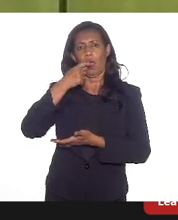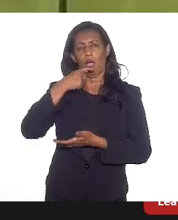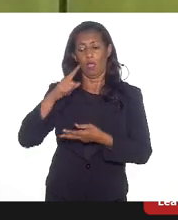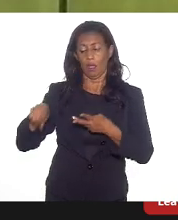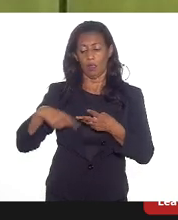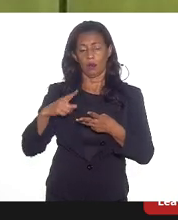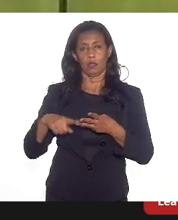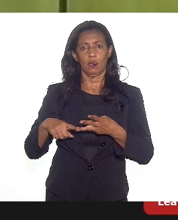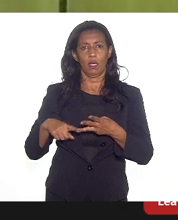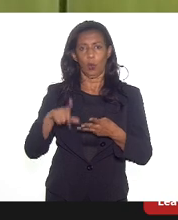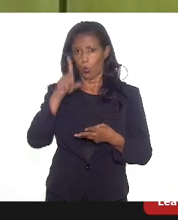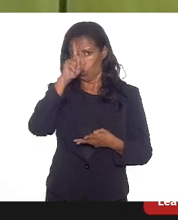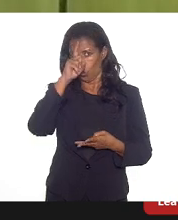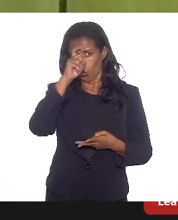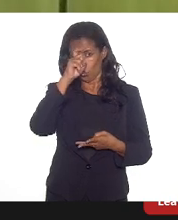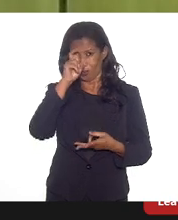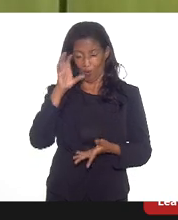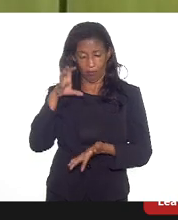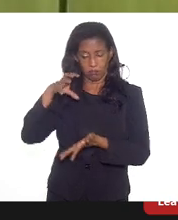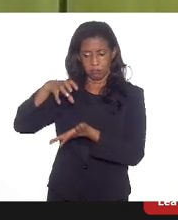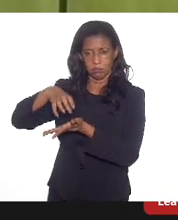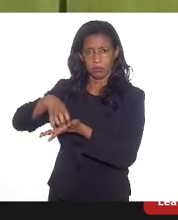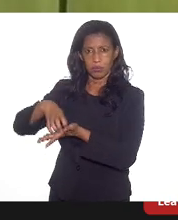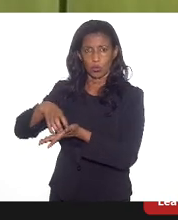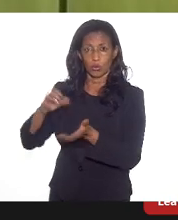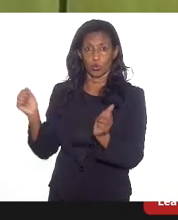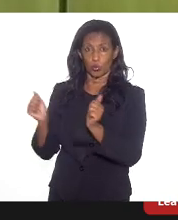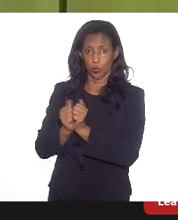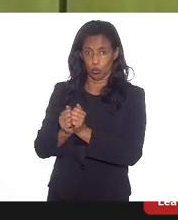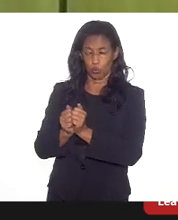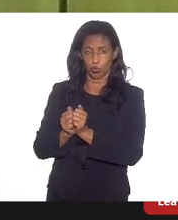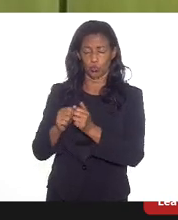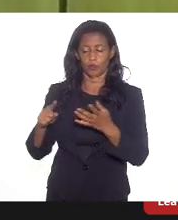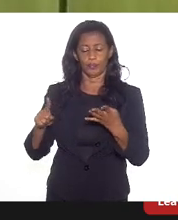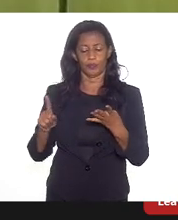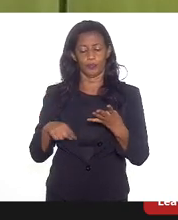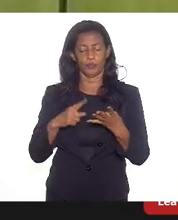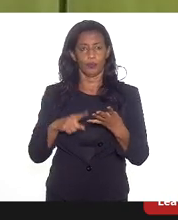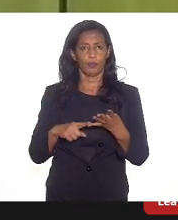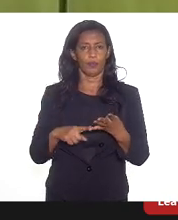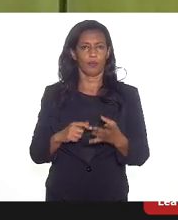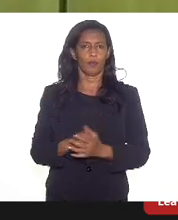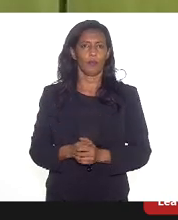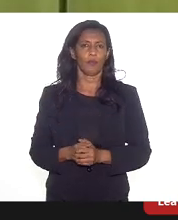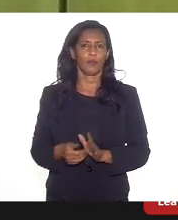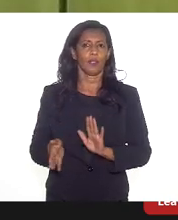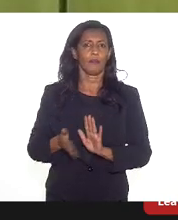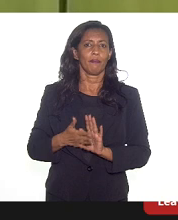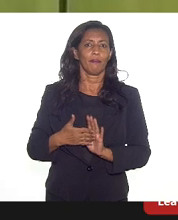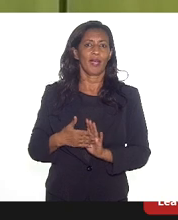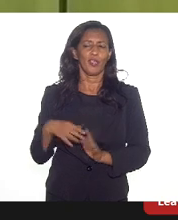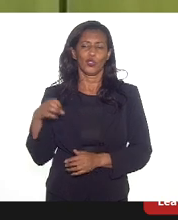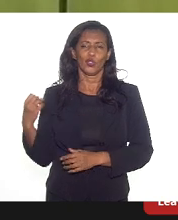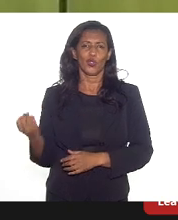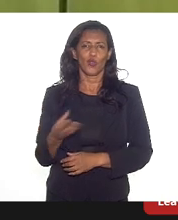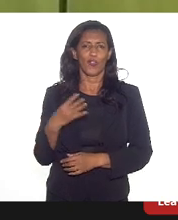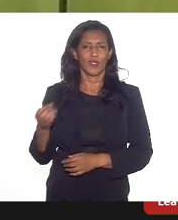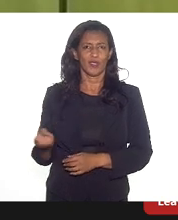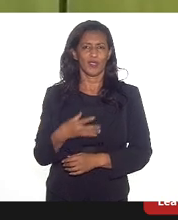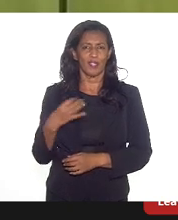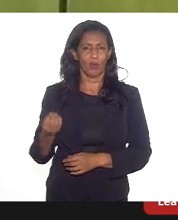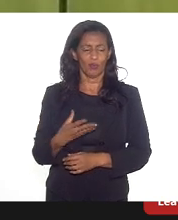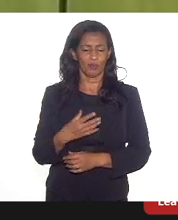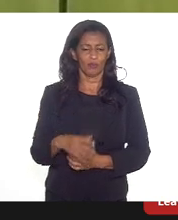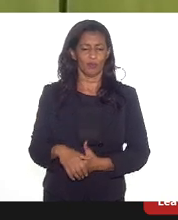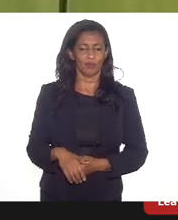é o hospital em si, junto com o plano de saúde. E o pilar quatro é a parte de inovação. É o que eles